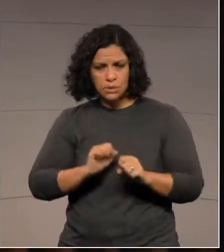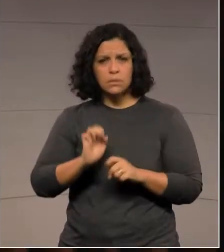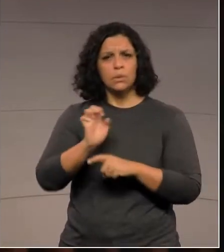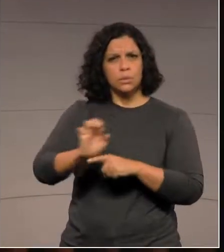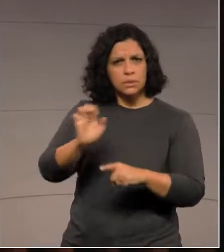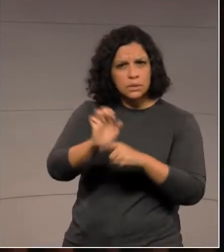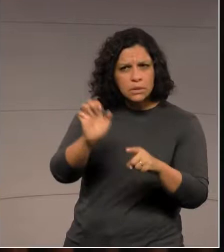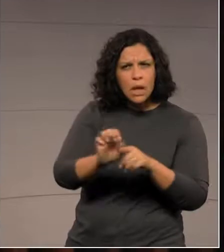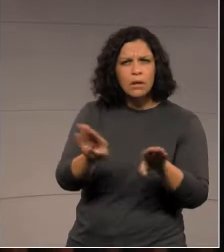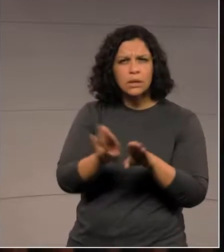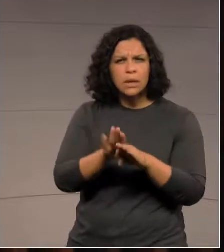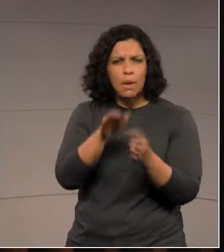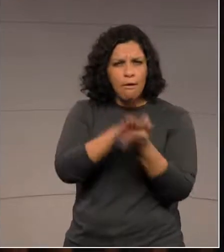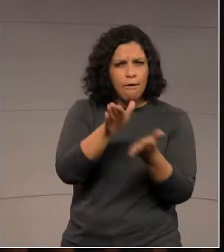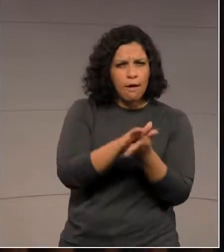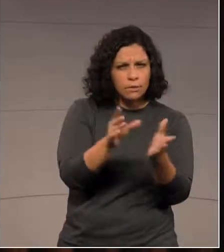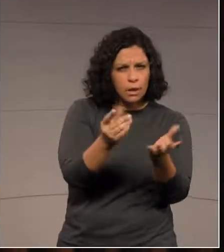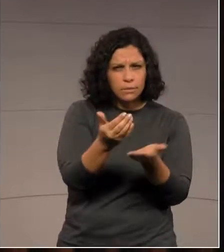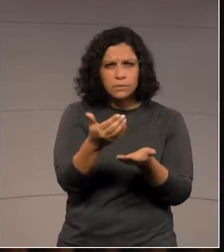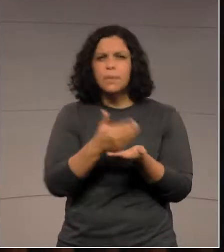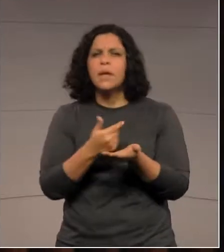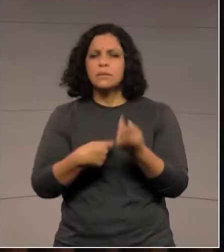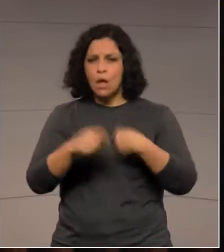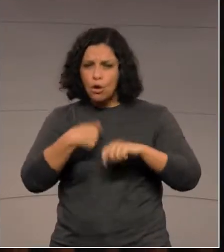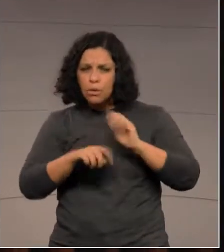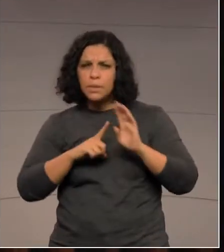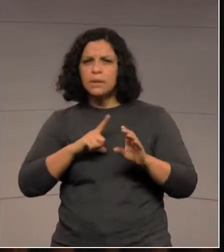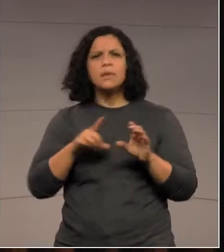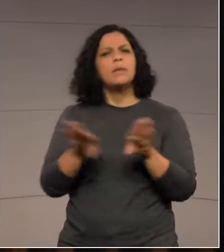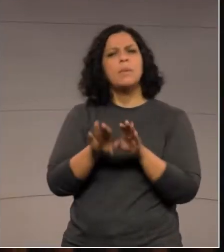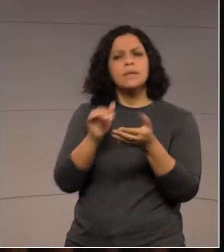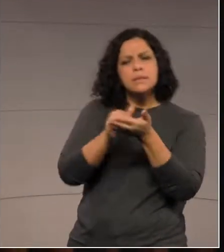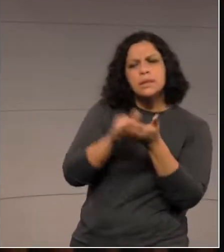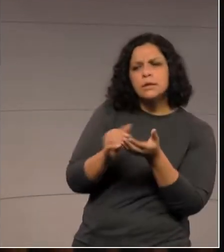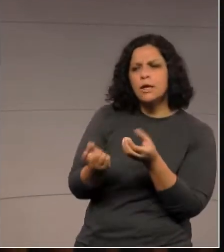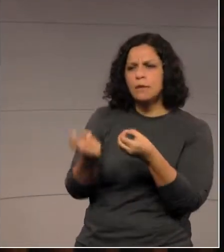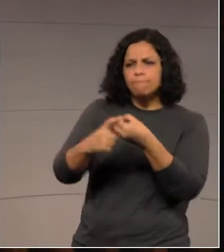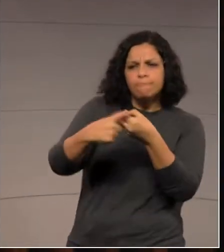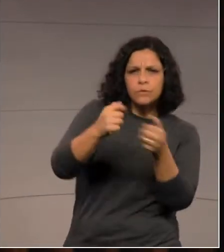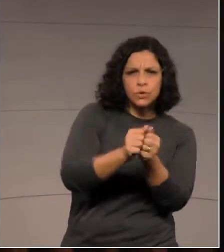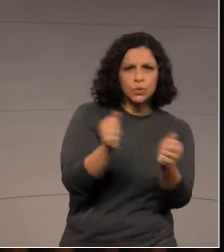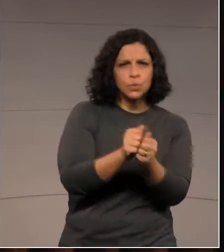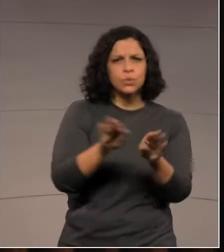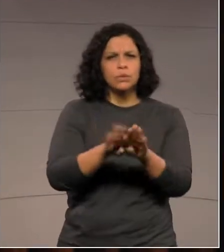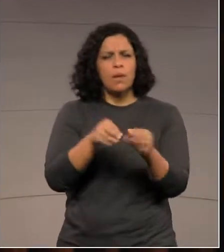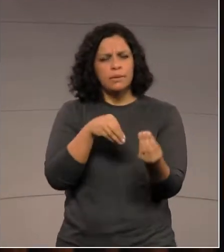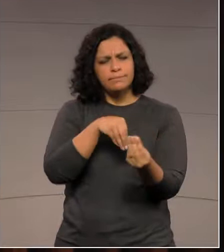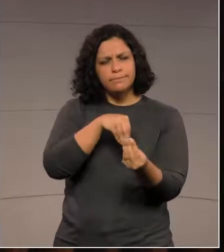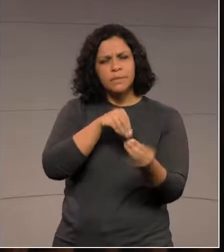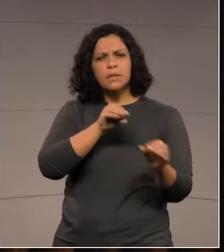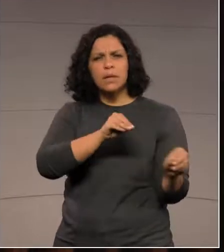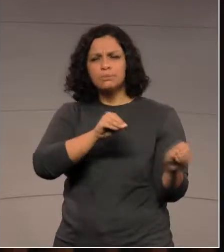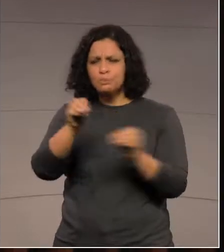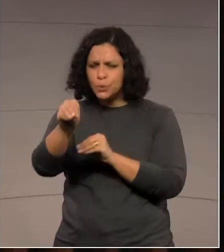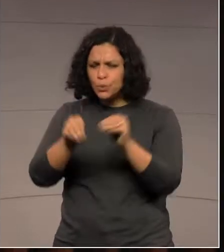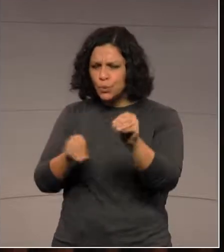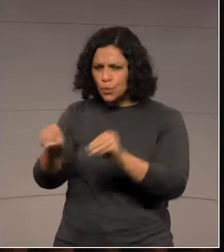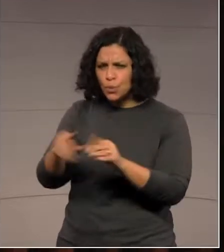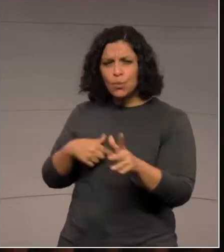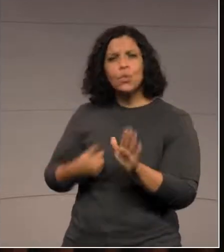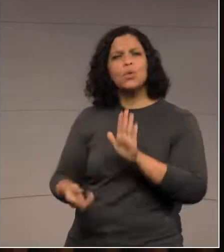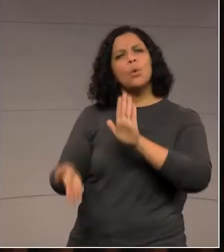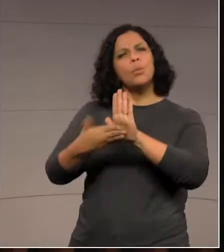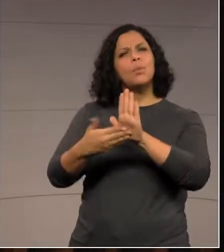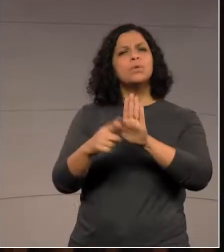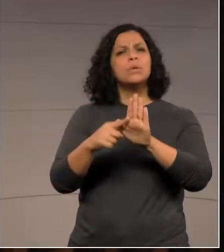enxugamento da máquina, a fusão de algumas secretarias, alguns desmembramentos, mudanças, todas elas que tinham o propósito